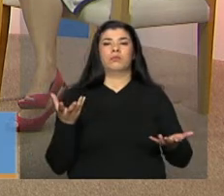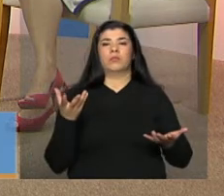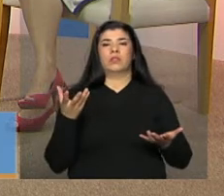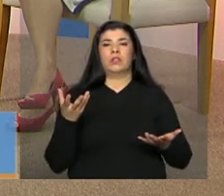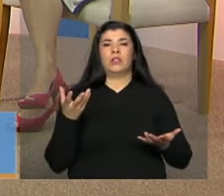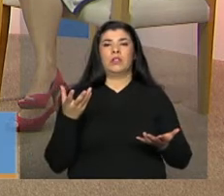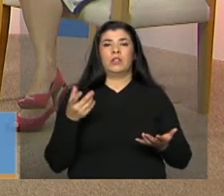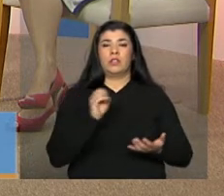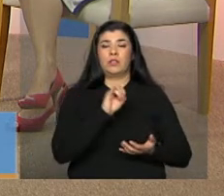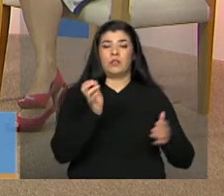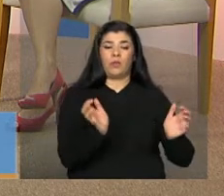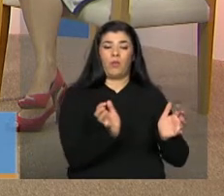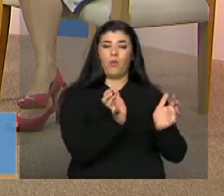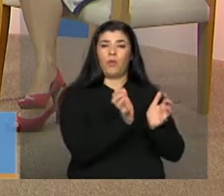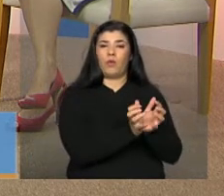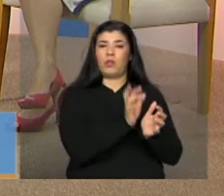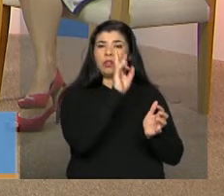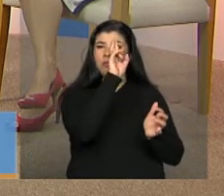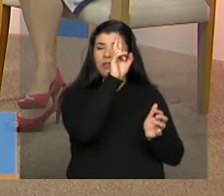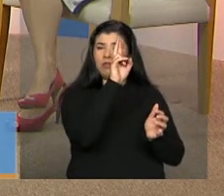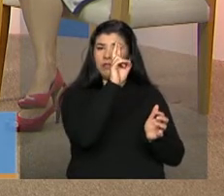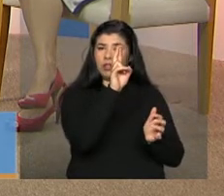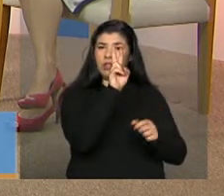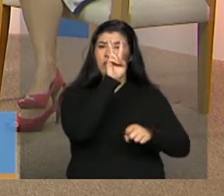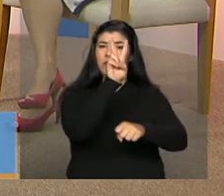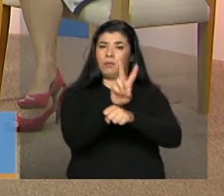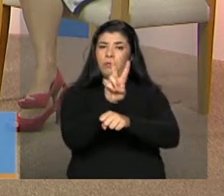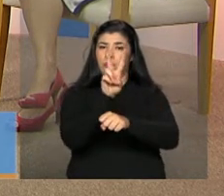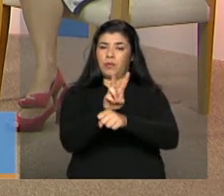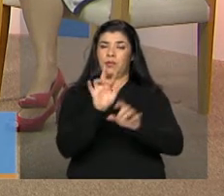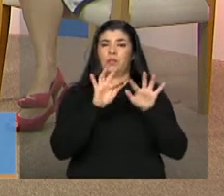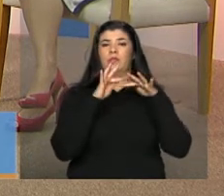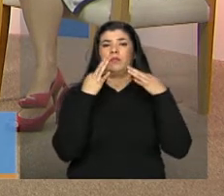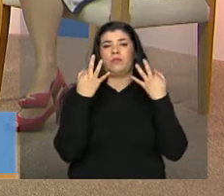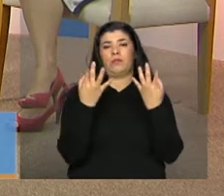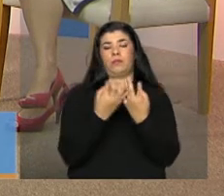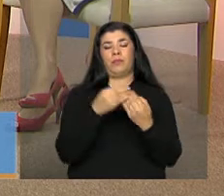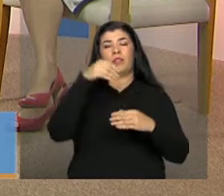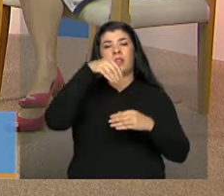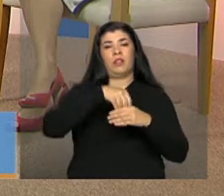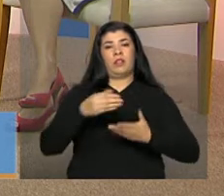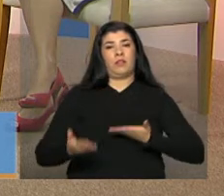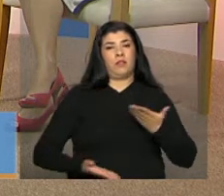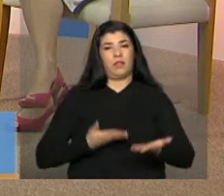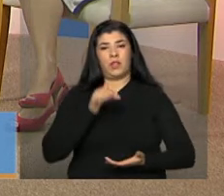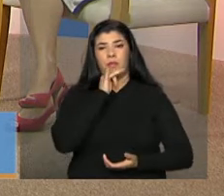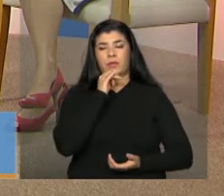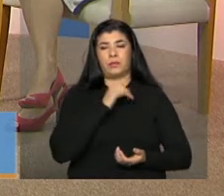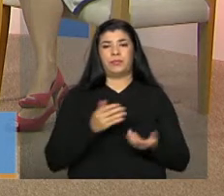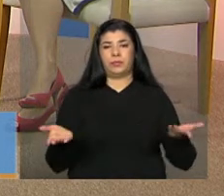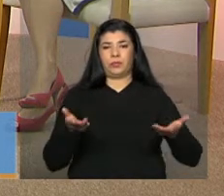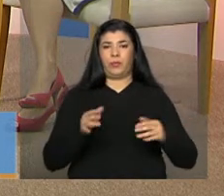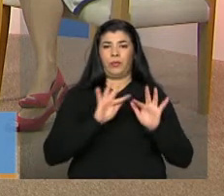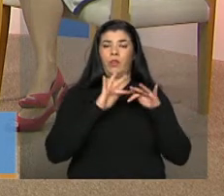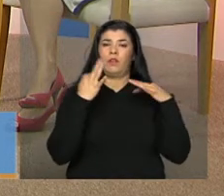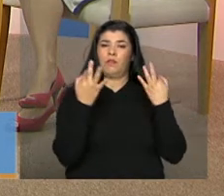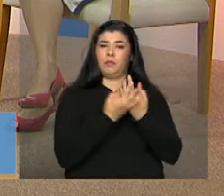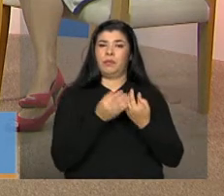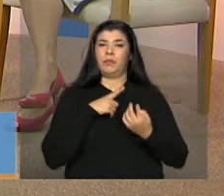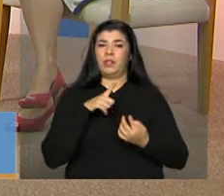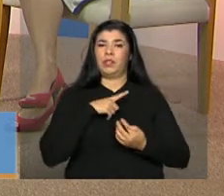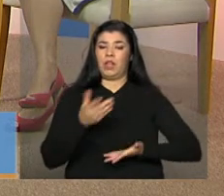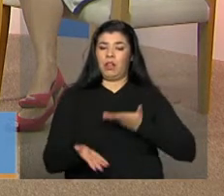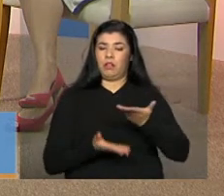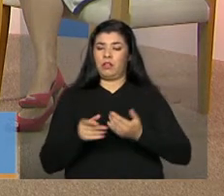referência de proteção com as famílias em um serviço onde hoje a família conta com um profissional,